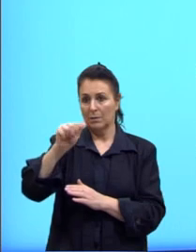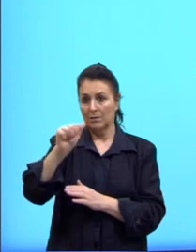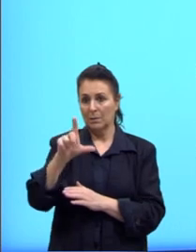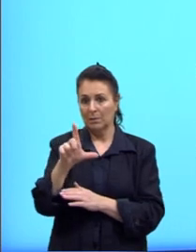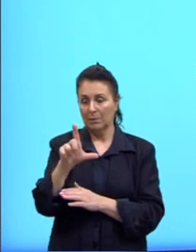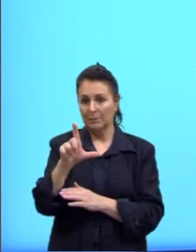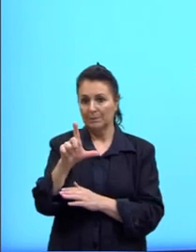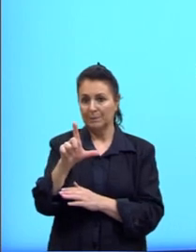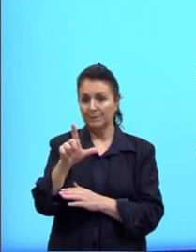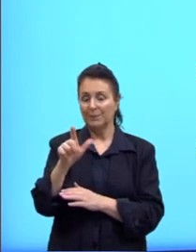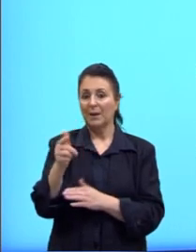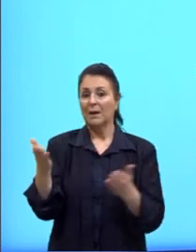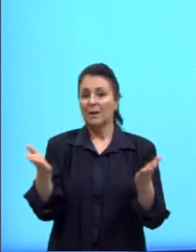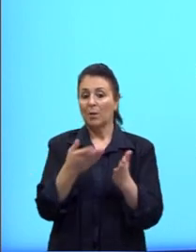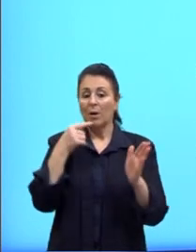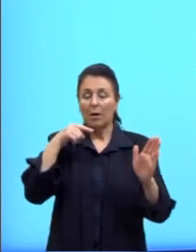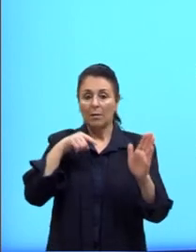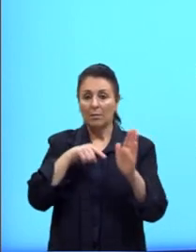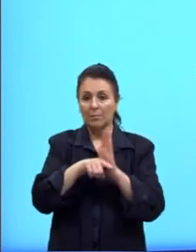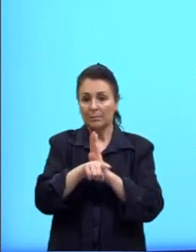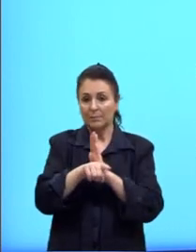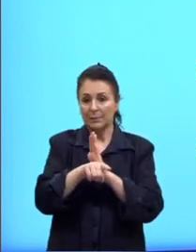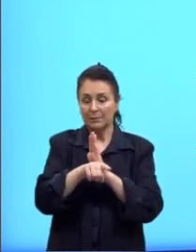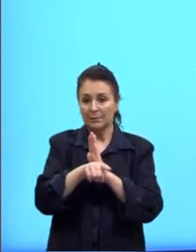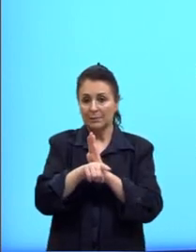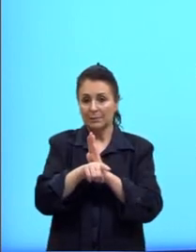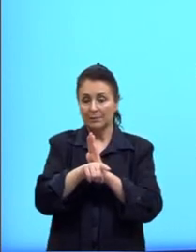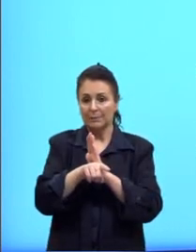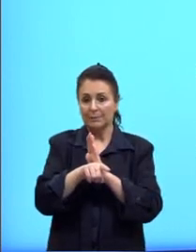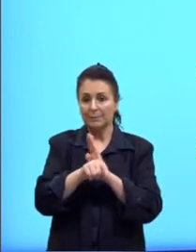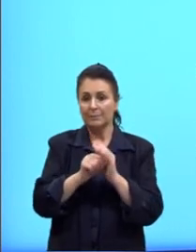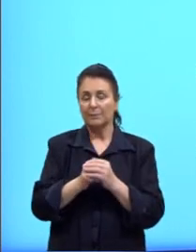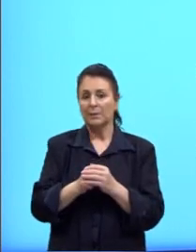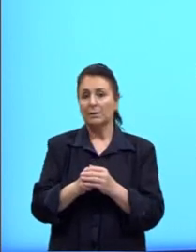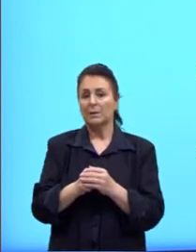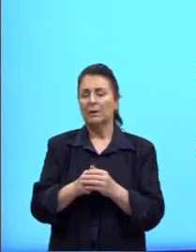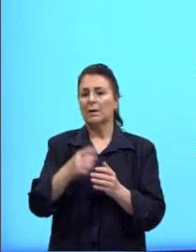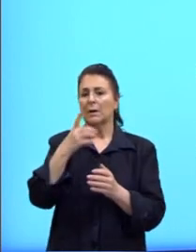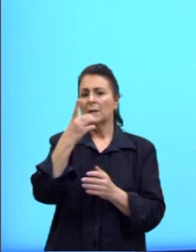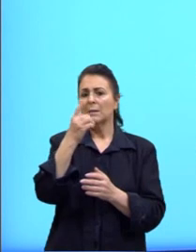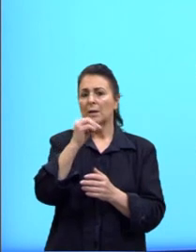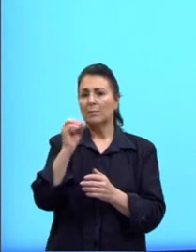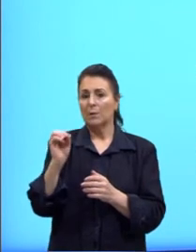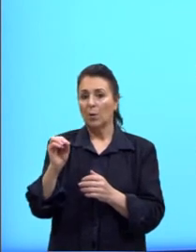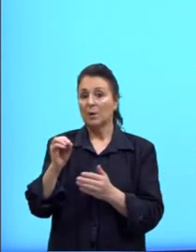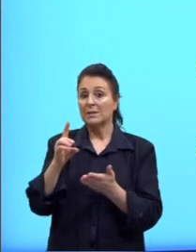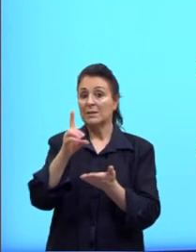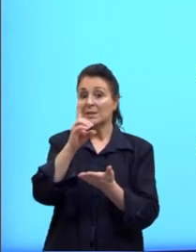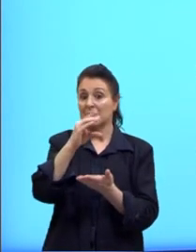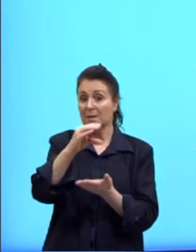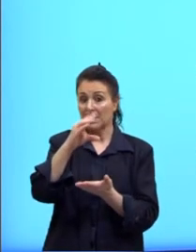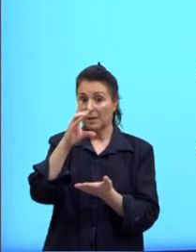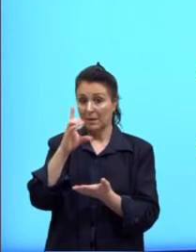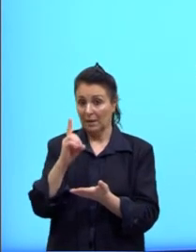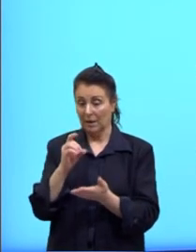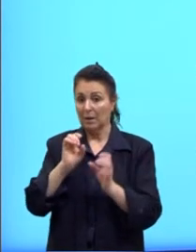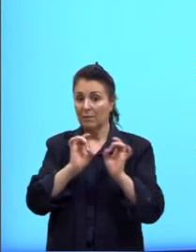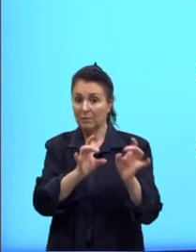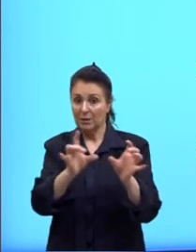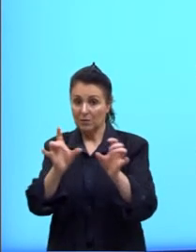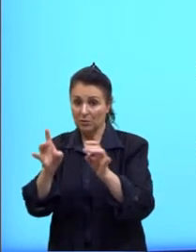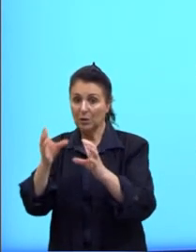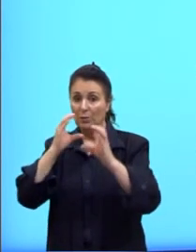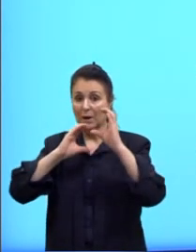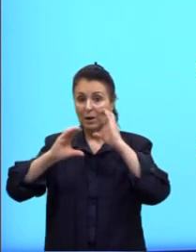E aqui a pergunta, a nossa questão, que diz assim. Com mais de 100 milhões de discos vendidos, a cantora Adele está entre as